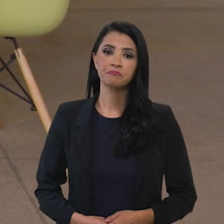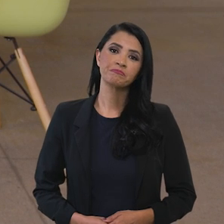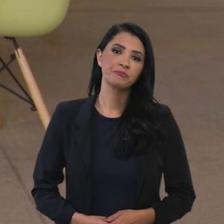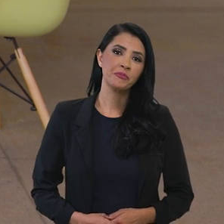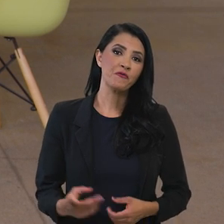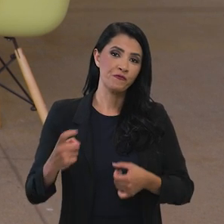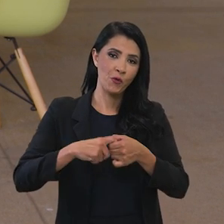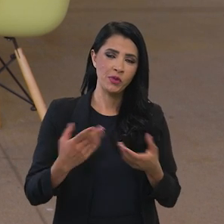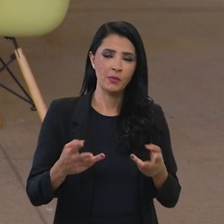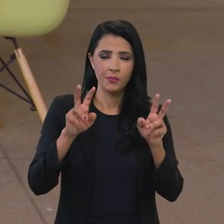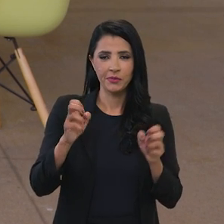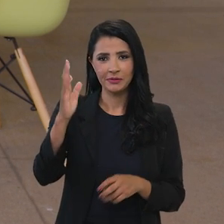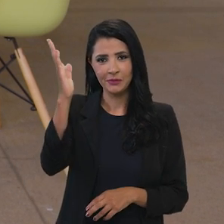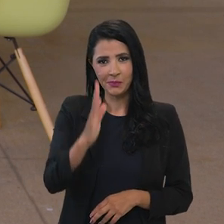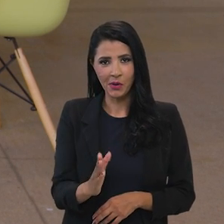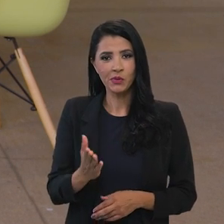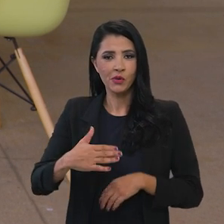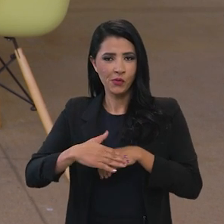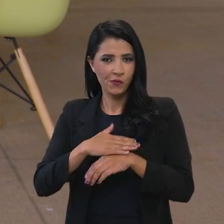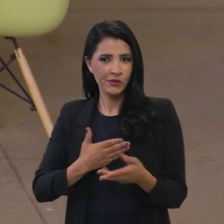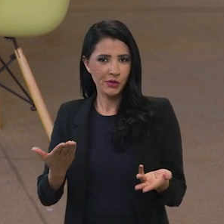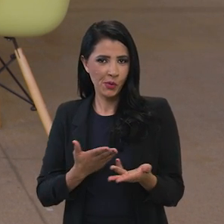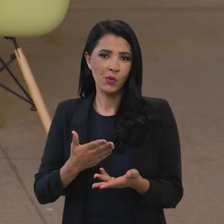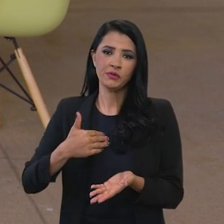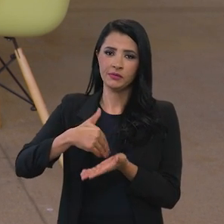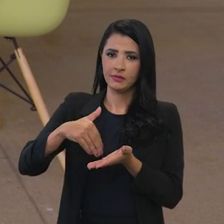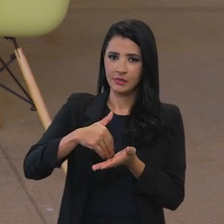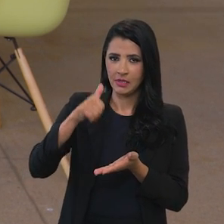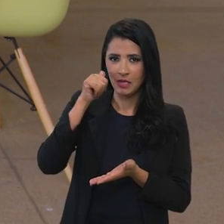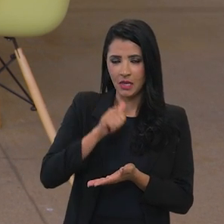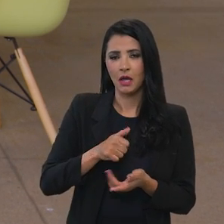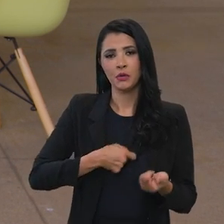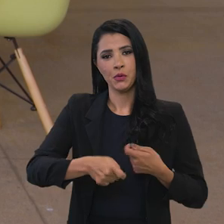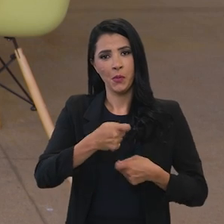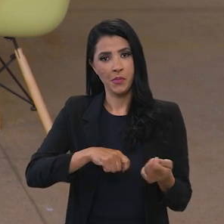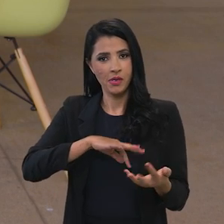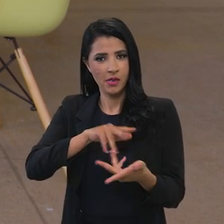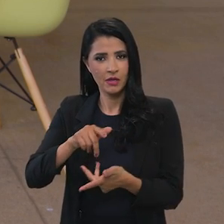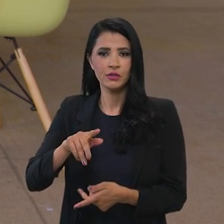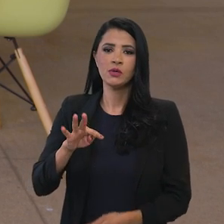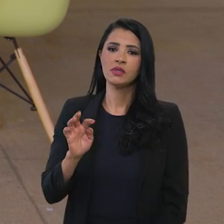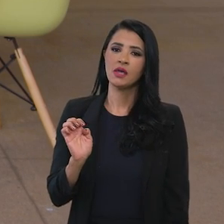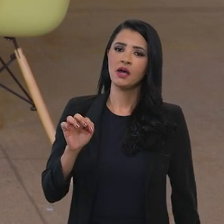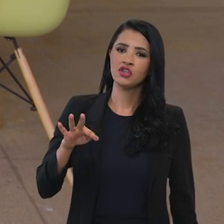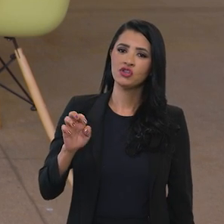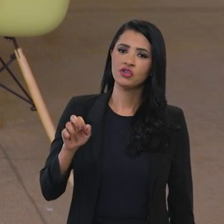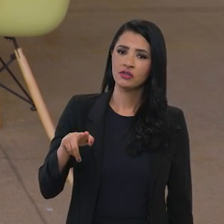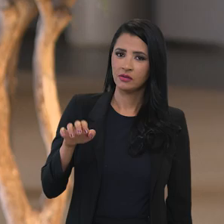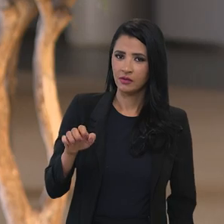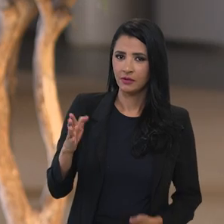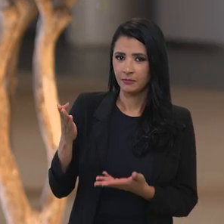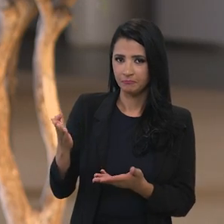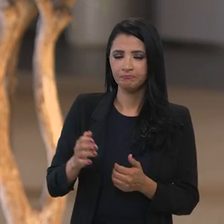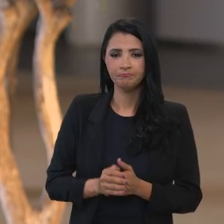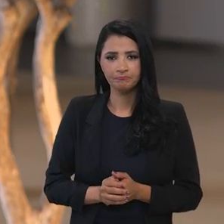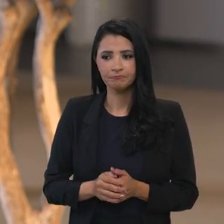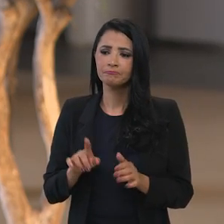Já estamos de volta com o Brasil em Pauta e a nossa conversa é com a secretária de comércio exterior Tatiana Prazeres.